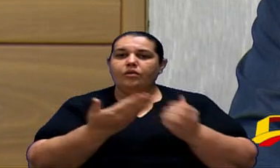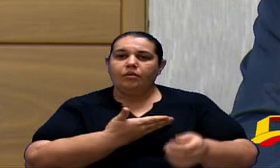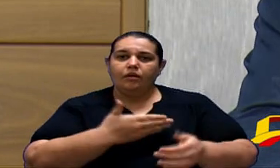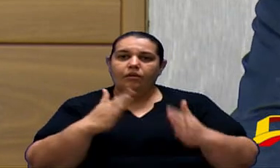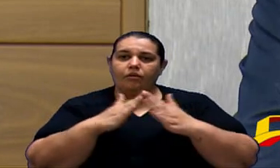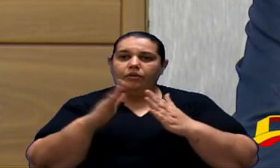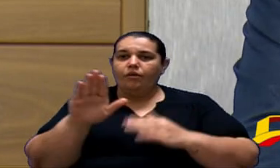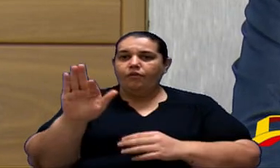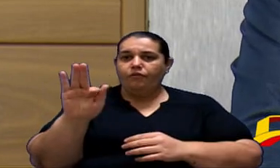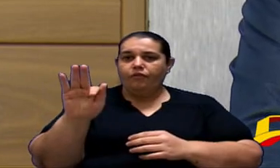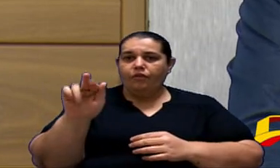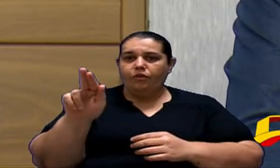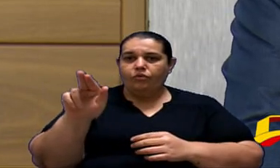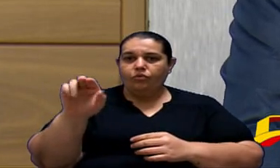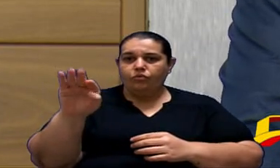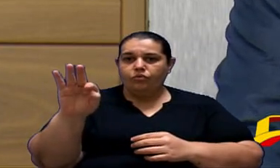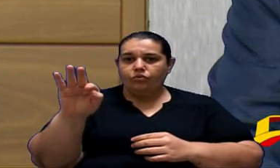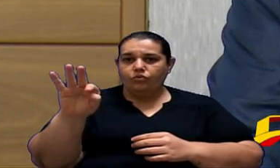Pérez